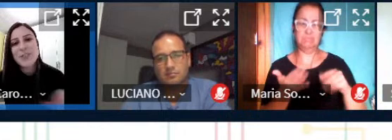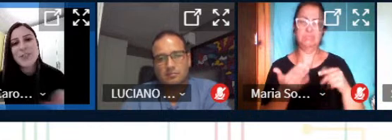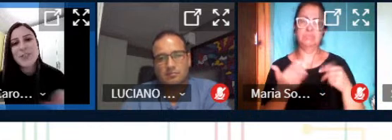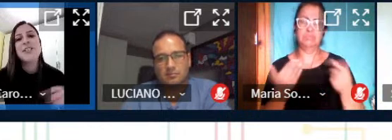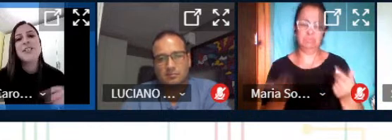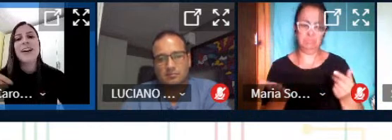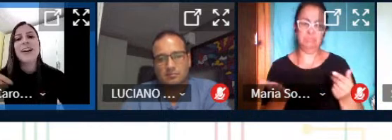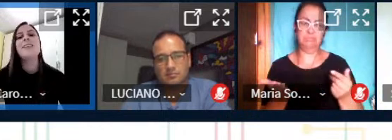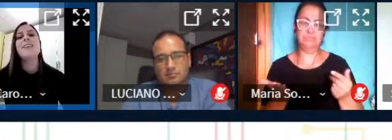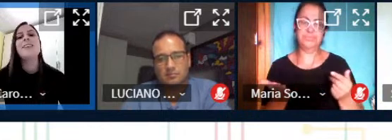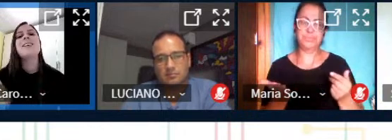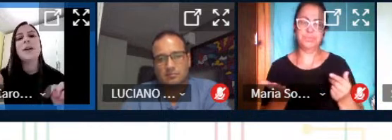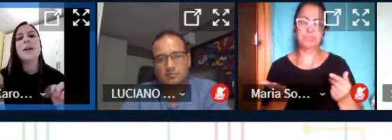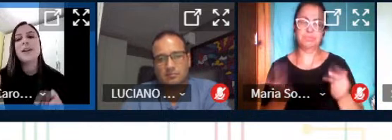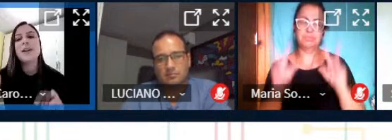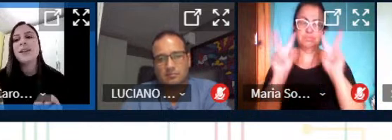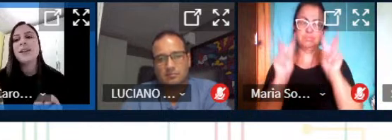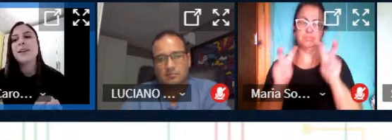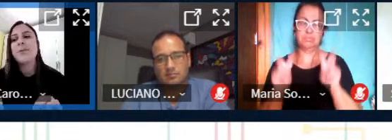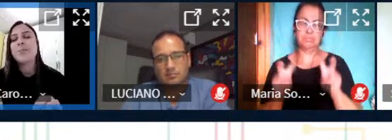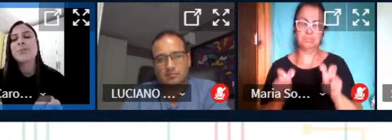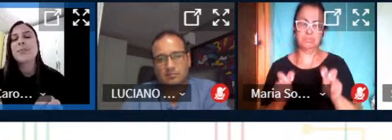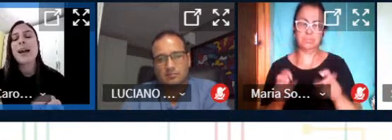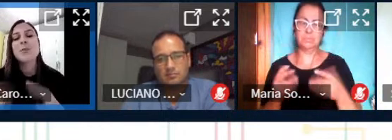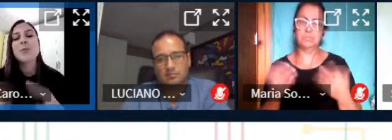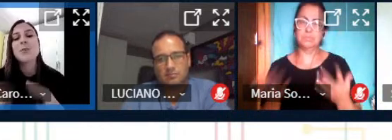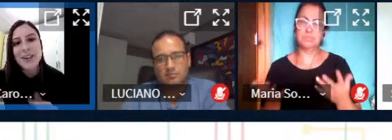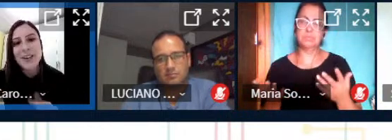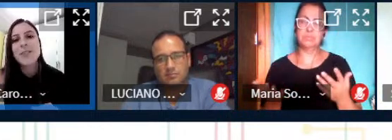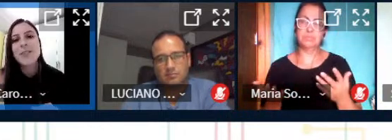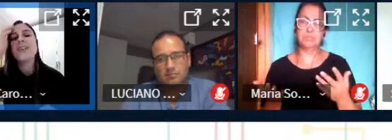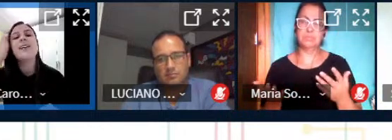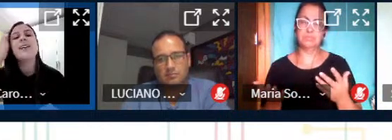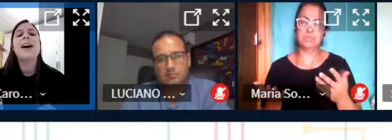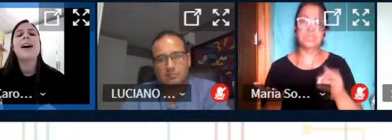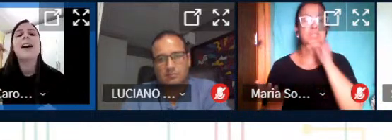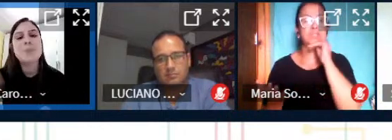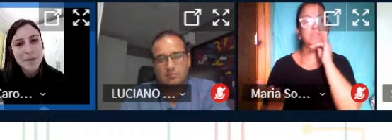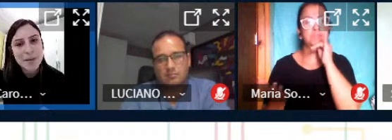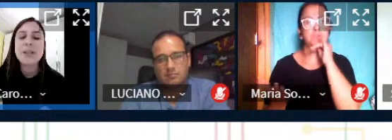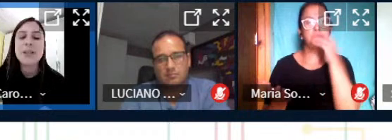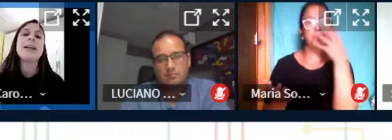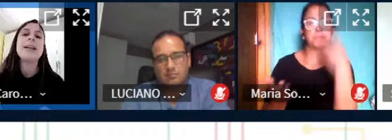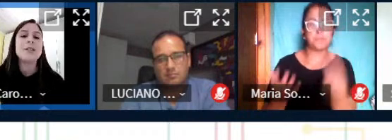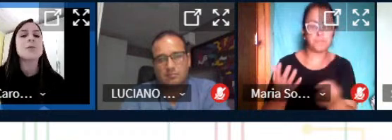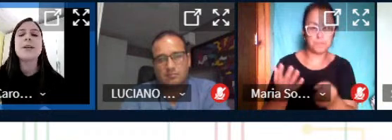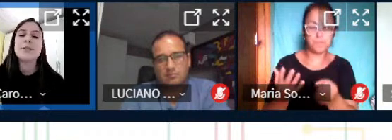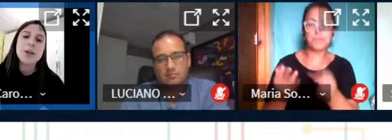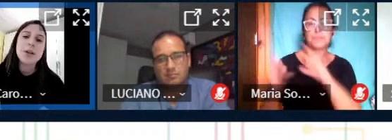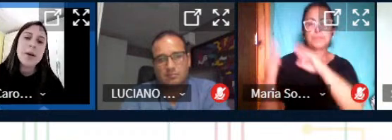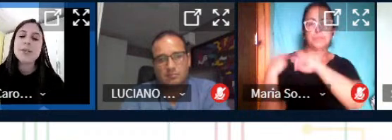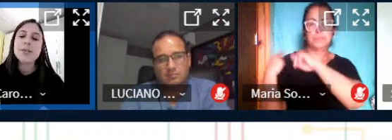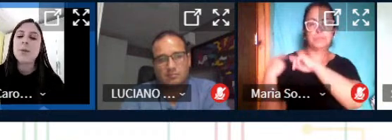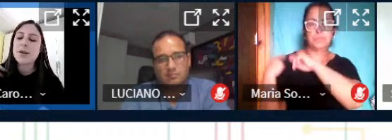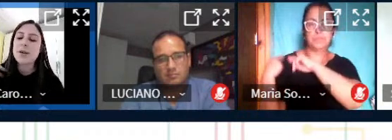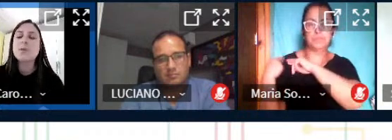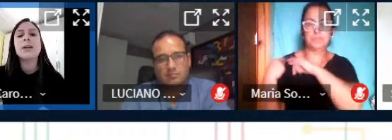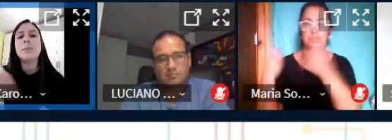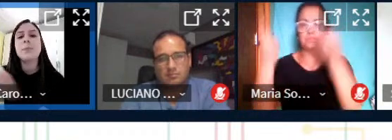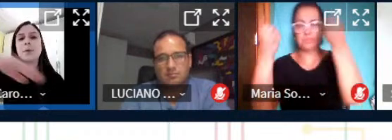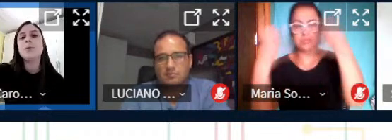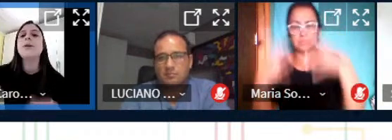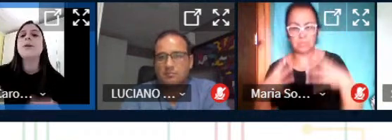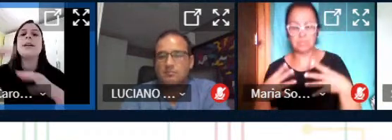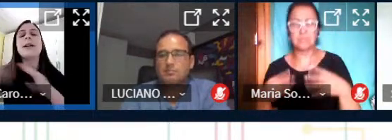vertentes onde a gente vai meio que assumindo a responsabilidade de falar disso mas geralmente é um